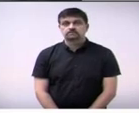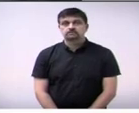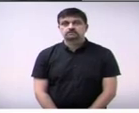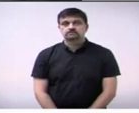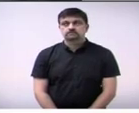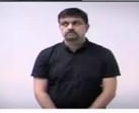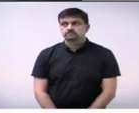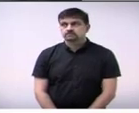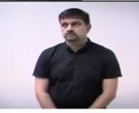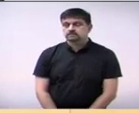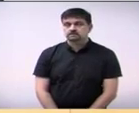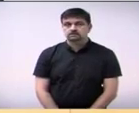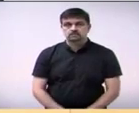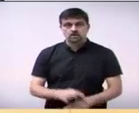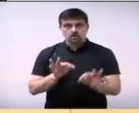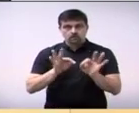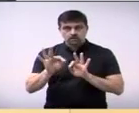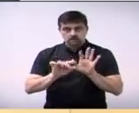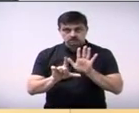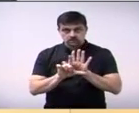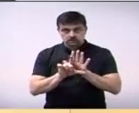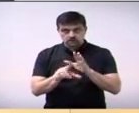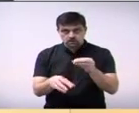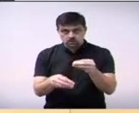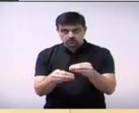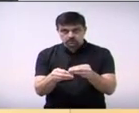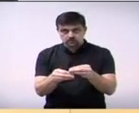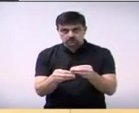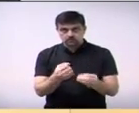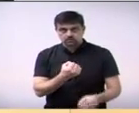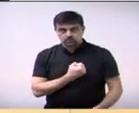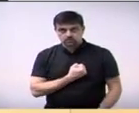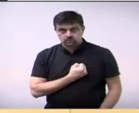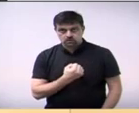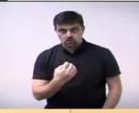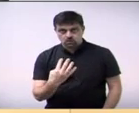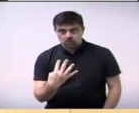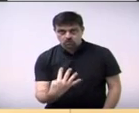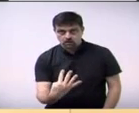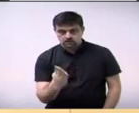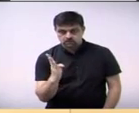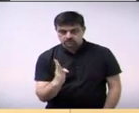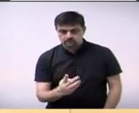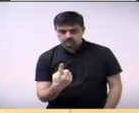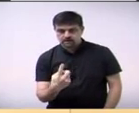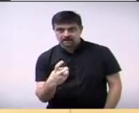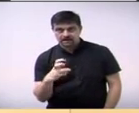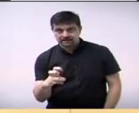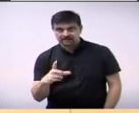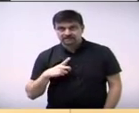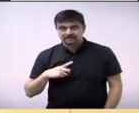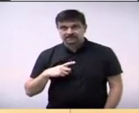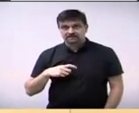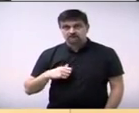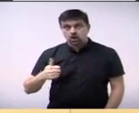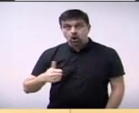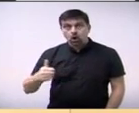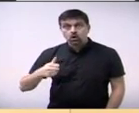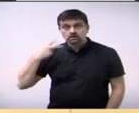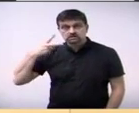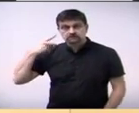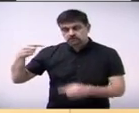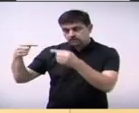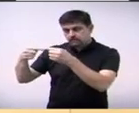O projeto de lei complementar nº 04-15 foi aprovado por 11 votos favoráveis, três